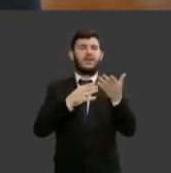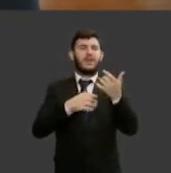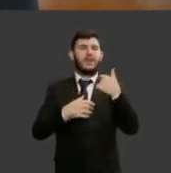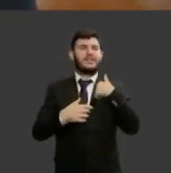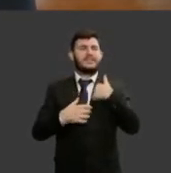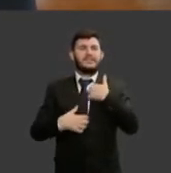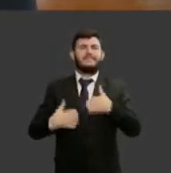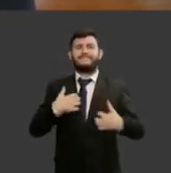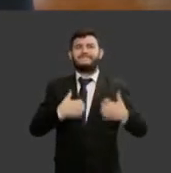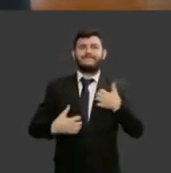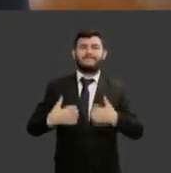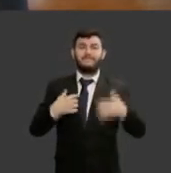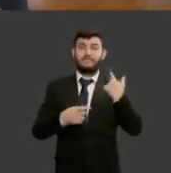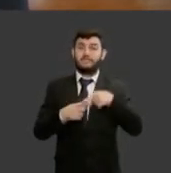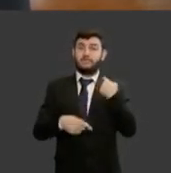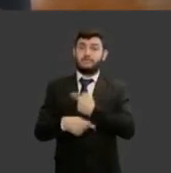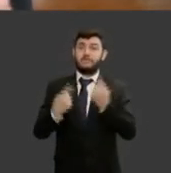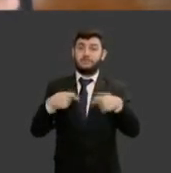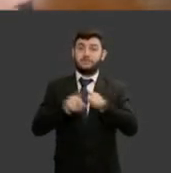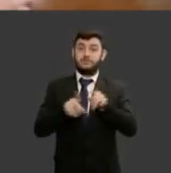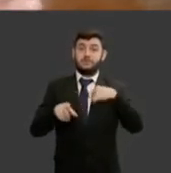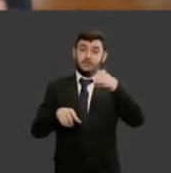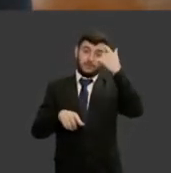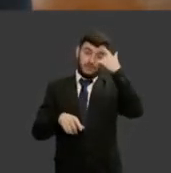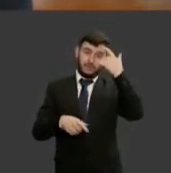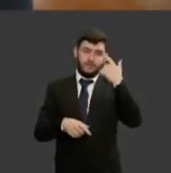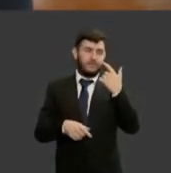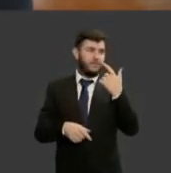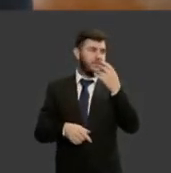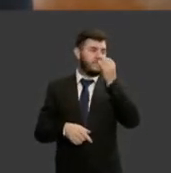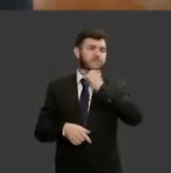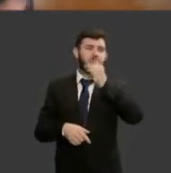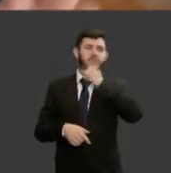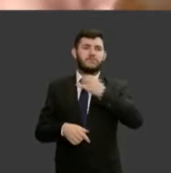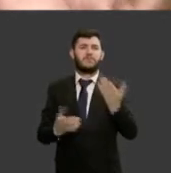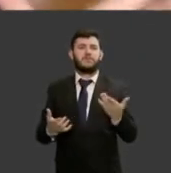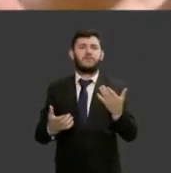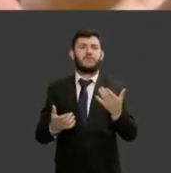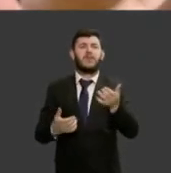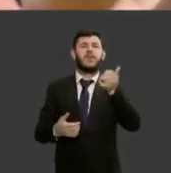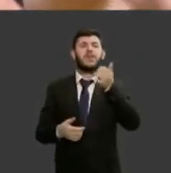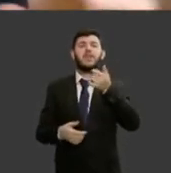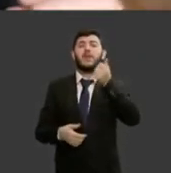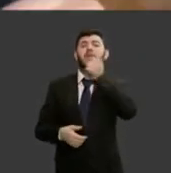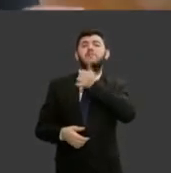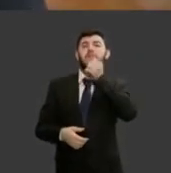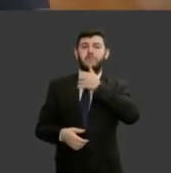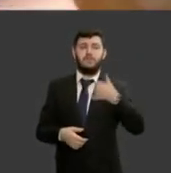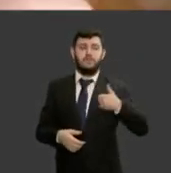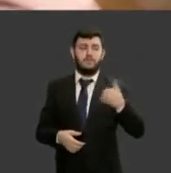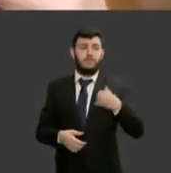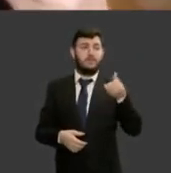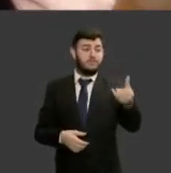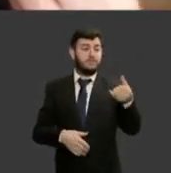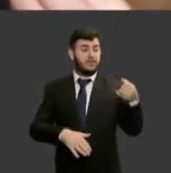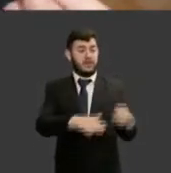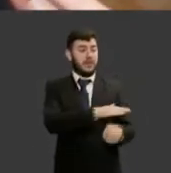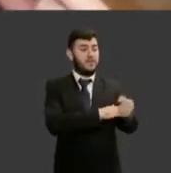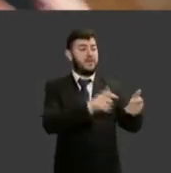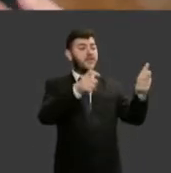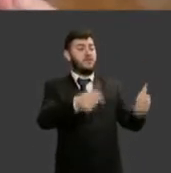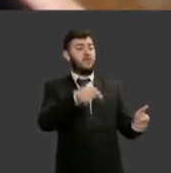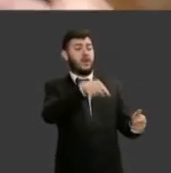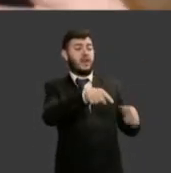gente tem que pensar um pouquinho que lugares que nós estamos levando essa menina de seis anos de idade pra que na sua micro